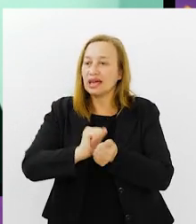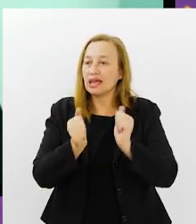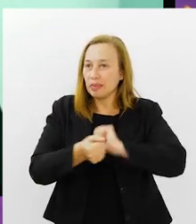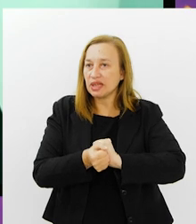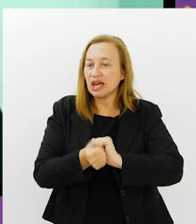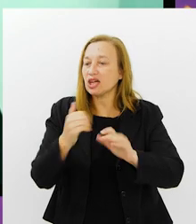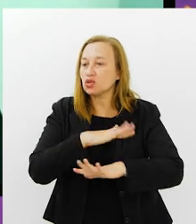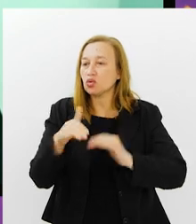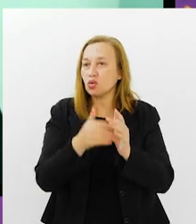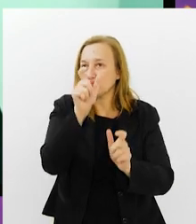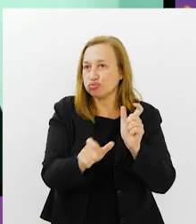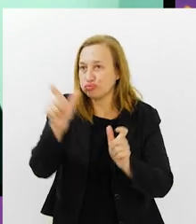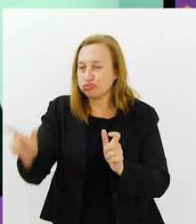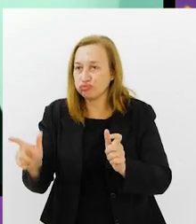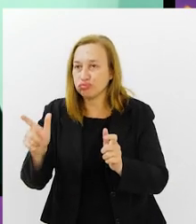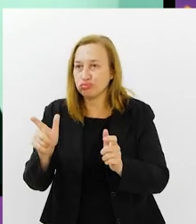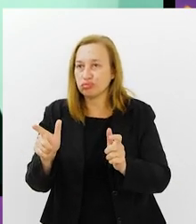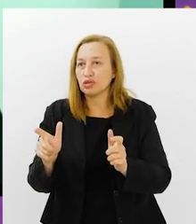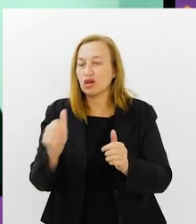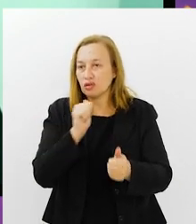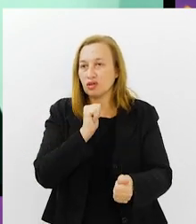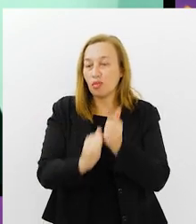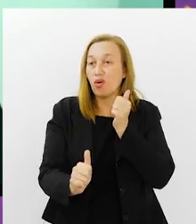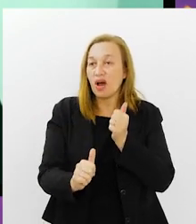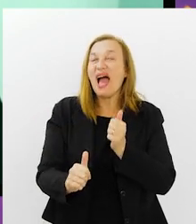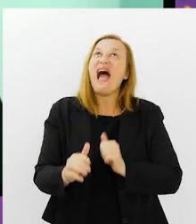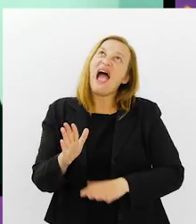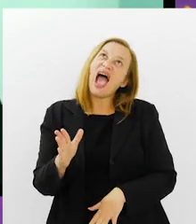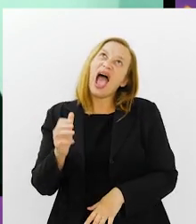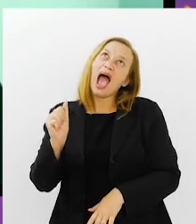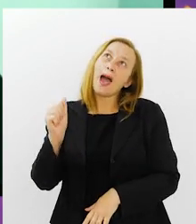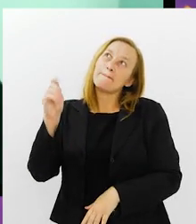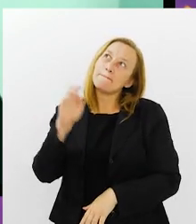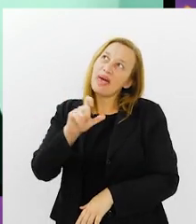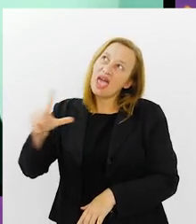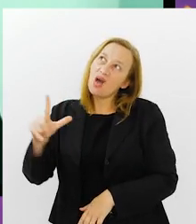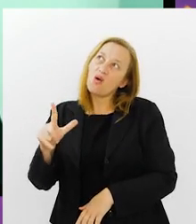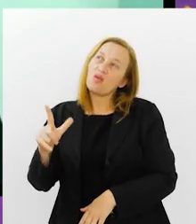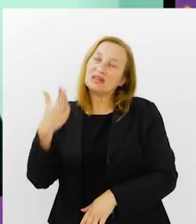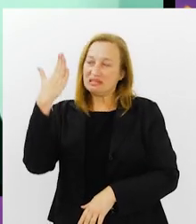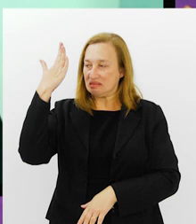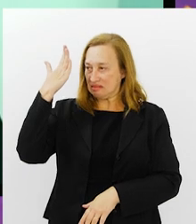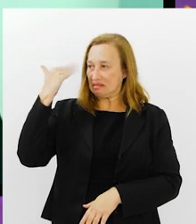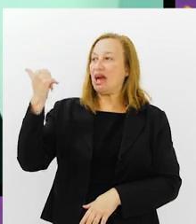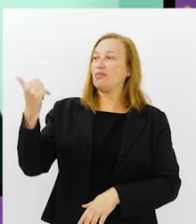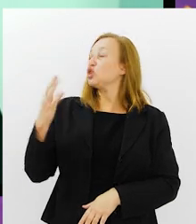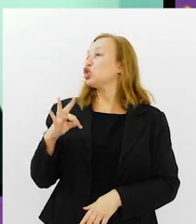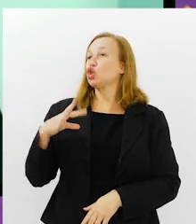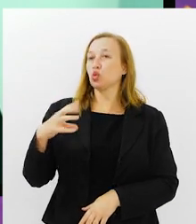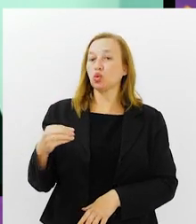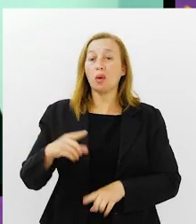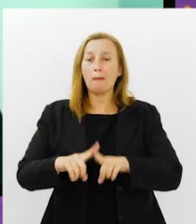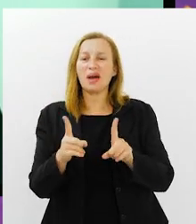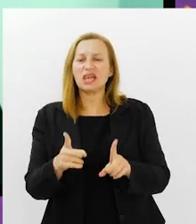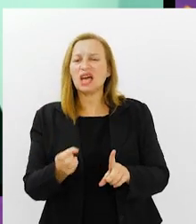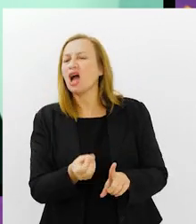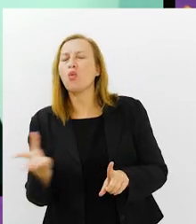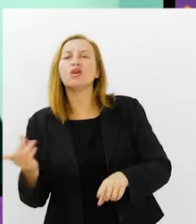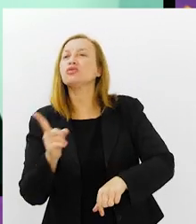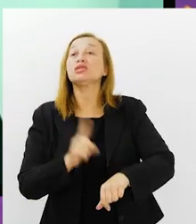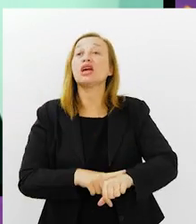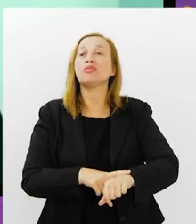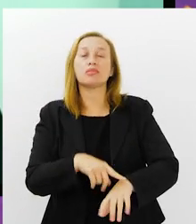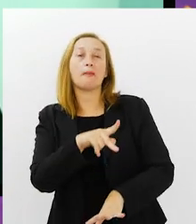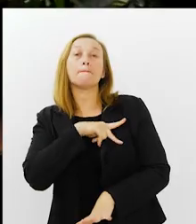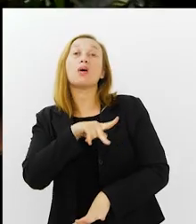porque o Abel Ferreira sabe tudo e está com o Palmeiras. Ele está com o Palmeiras há quanto tempo, Rui? Sim. O início dele não foi tão